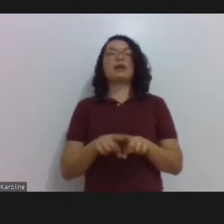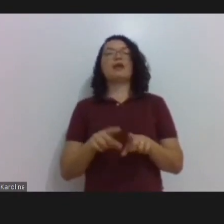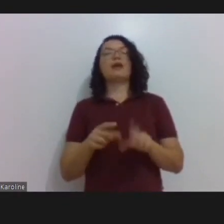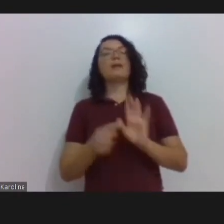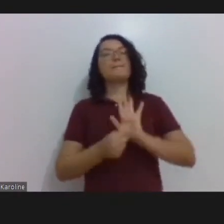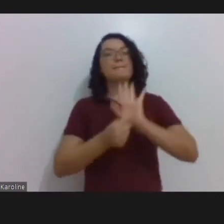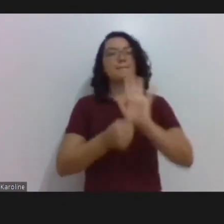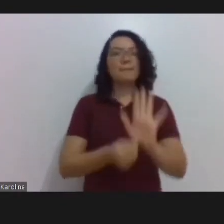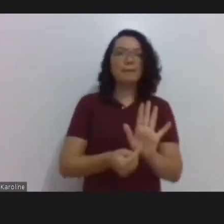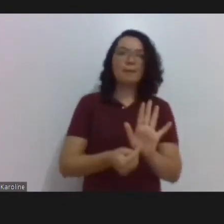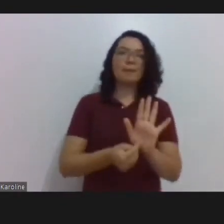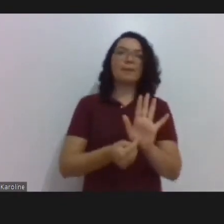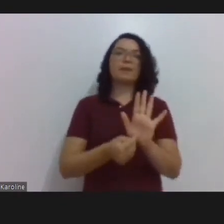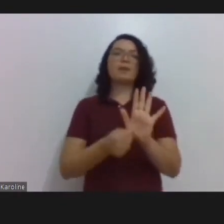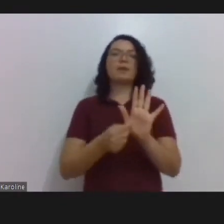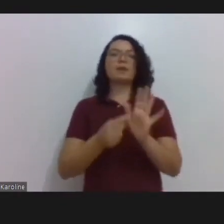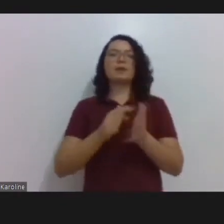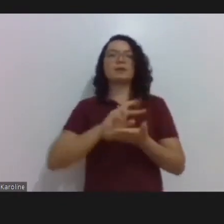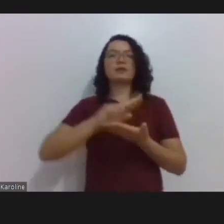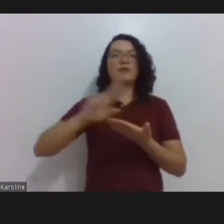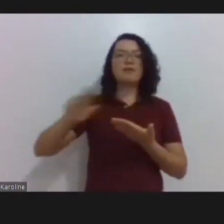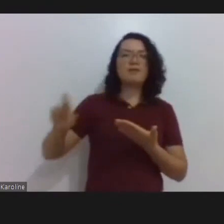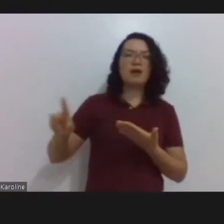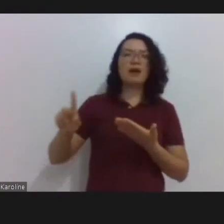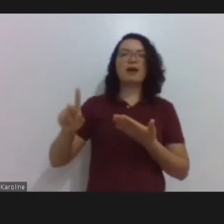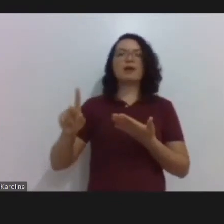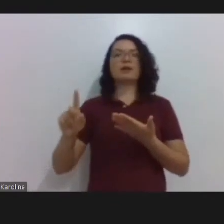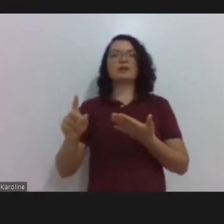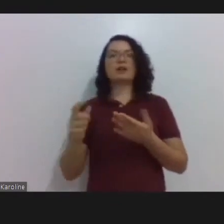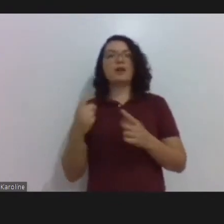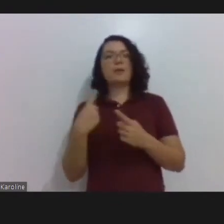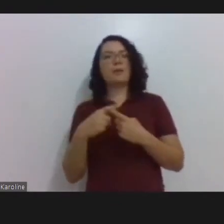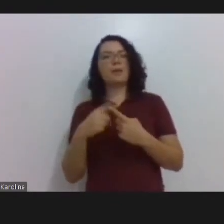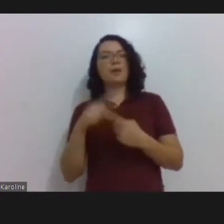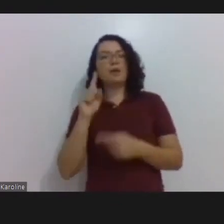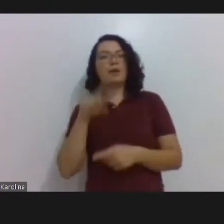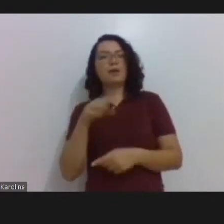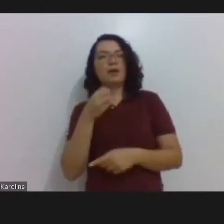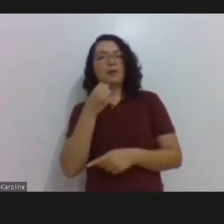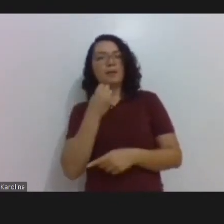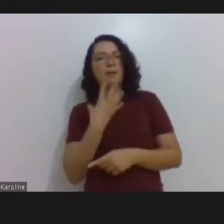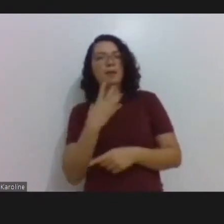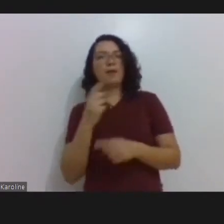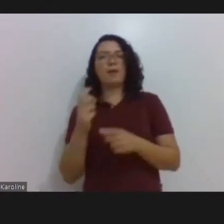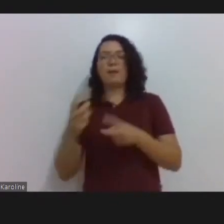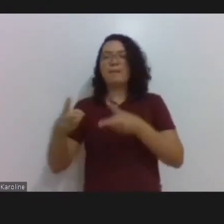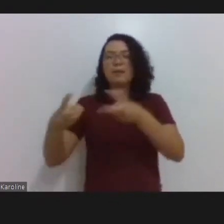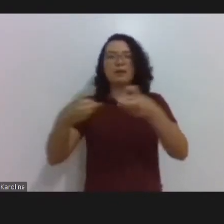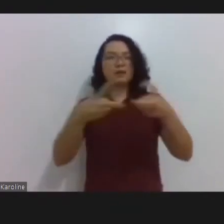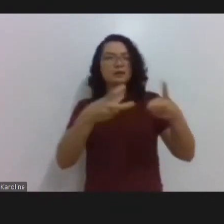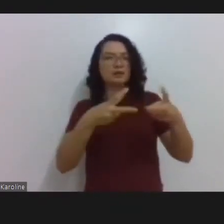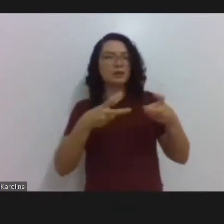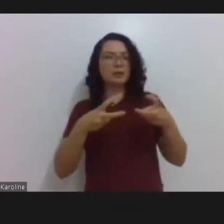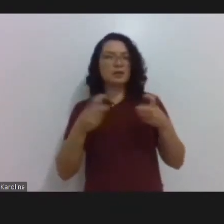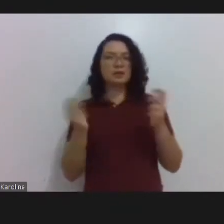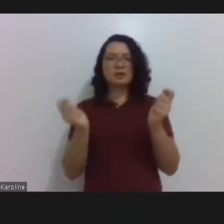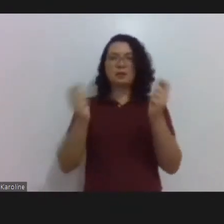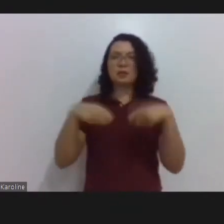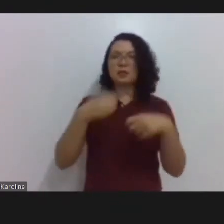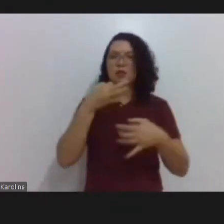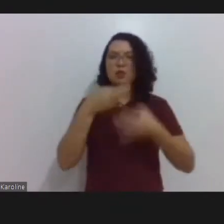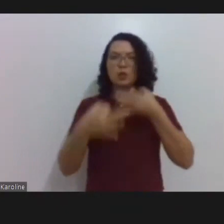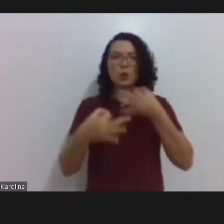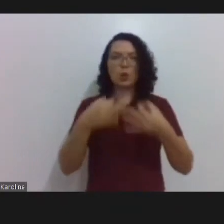nos regalan a possibilidade de intercambiar pontos de vista, que temos, também, a opção